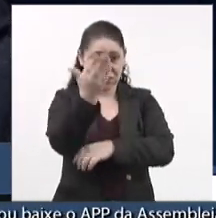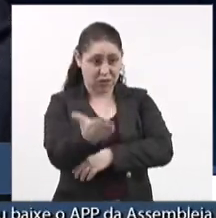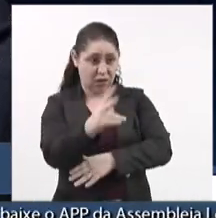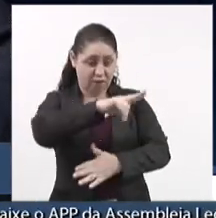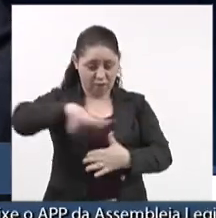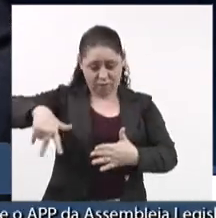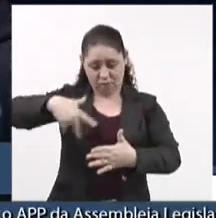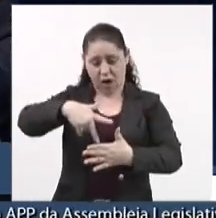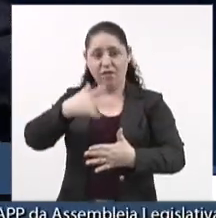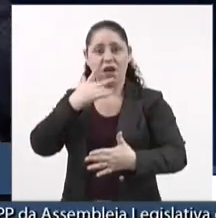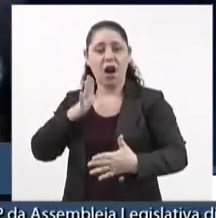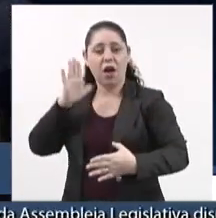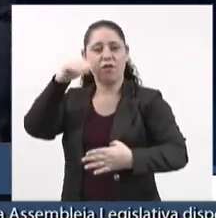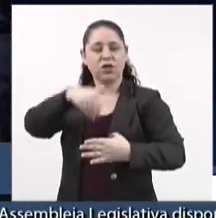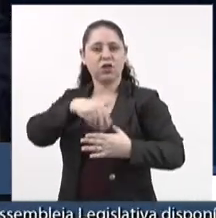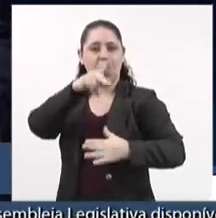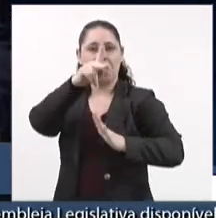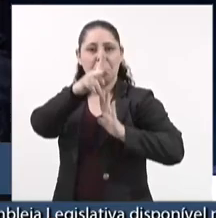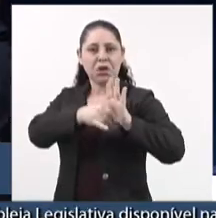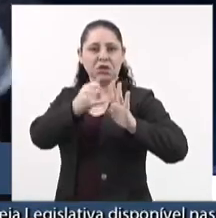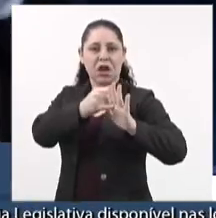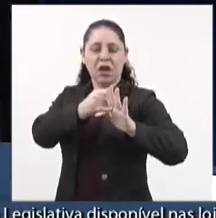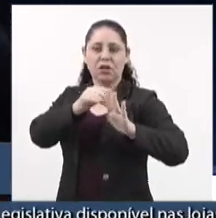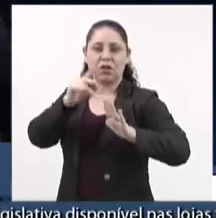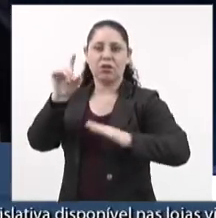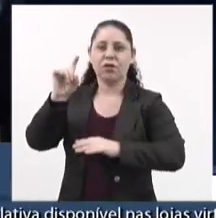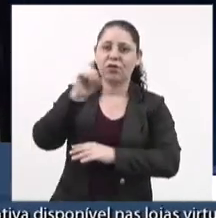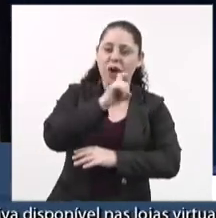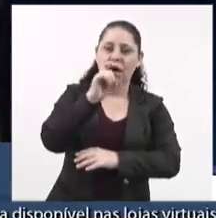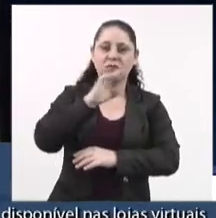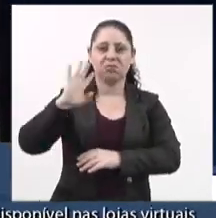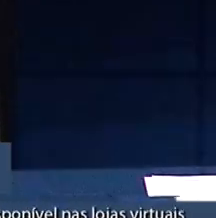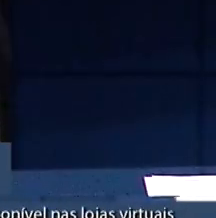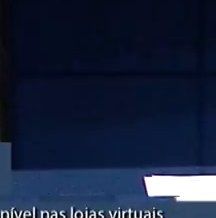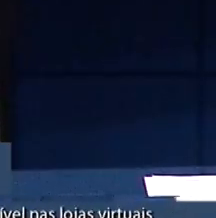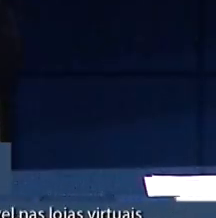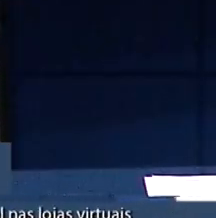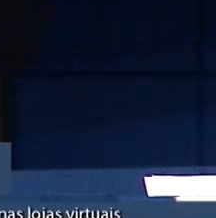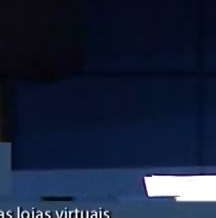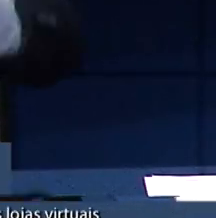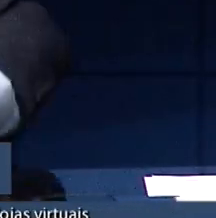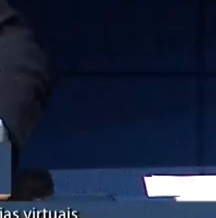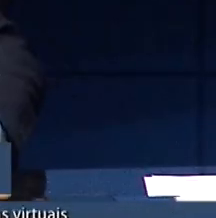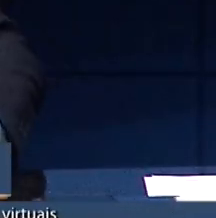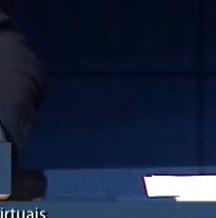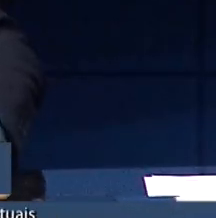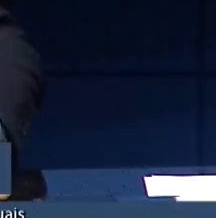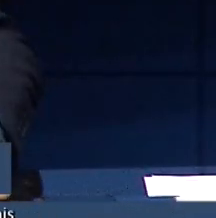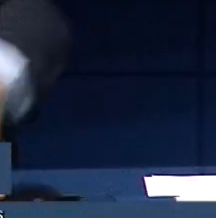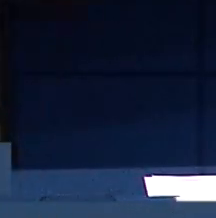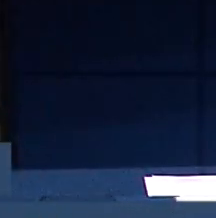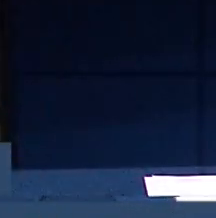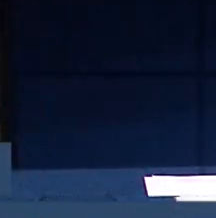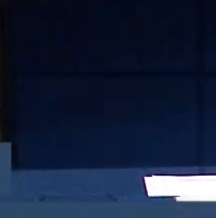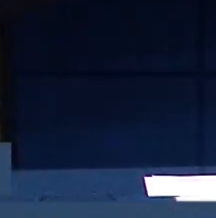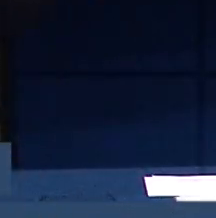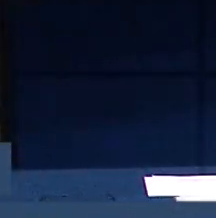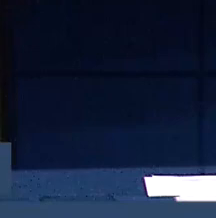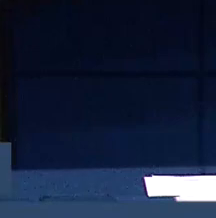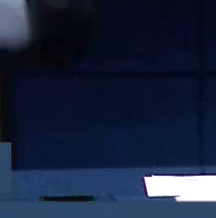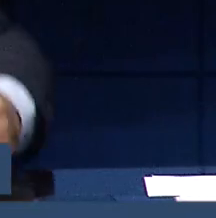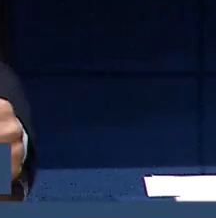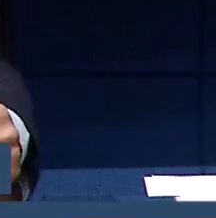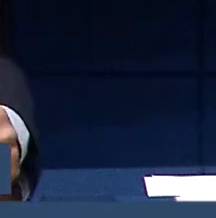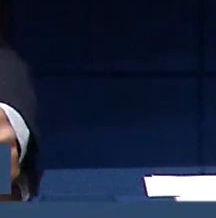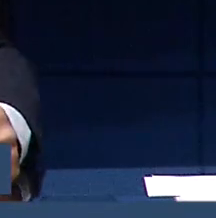tribuna, quando foi votar o meu projeto de fake news, falava de cerceamento da liberdade de expressão. Vocês estão querendo fazer